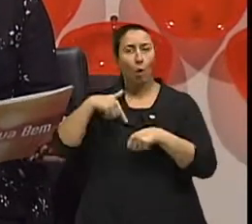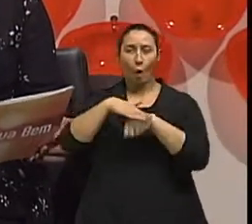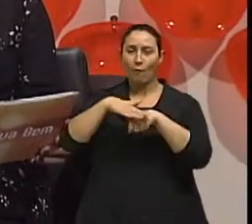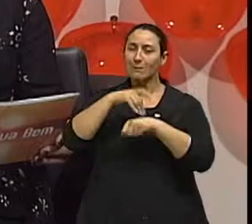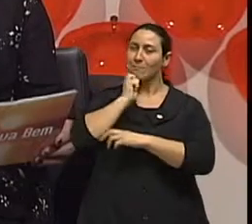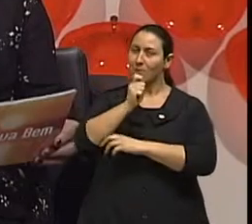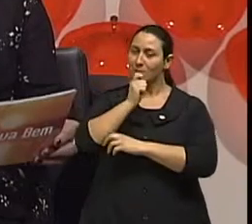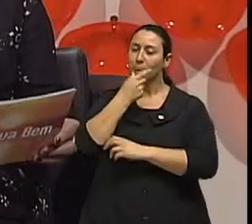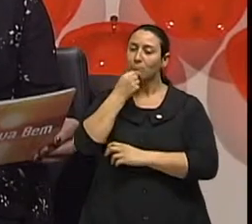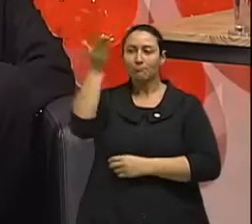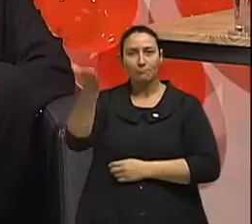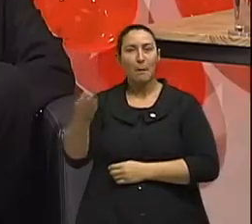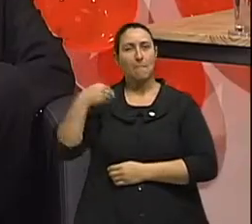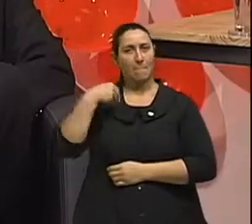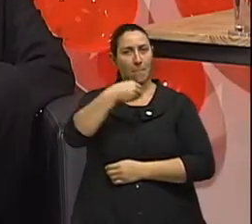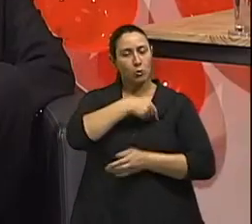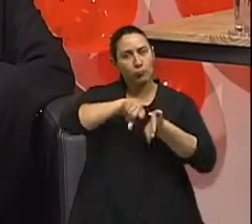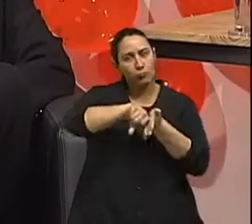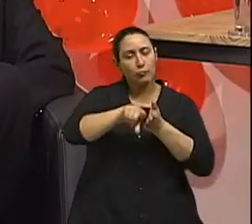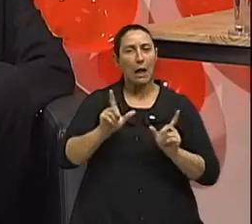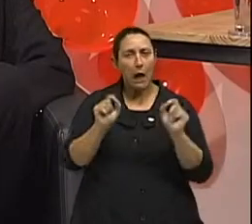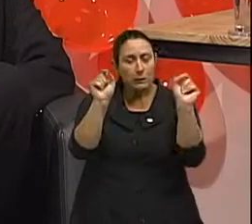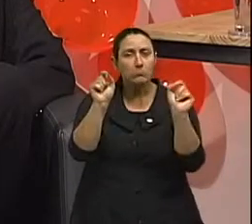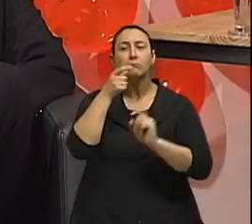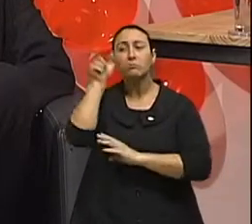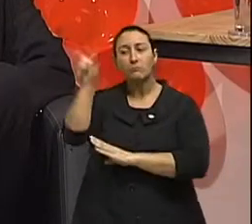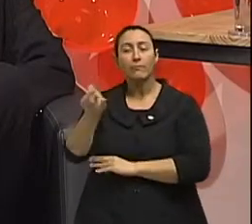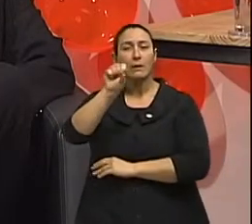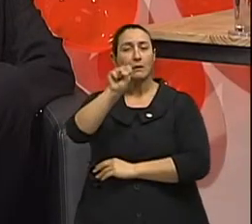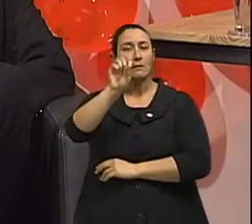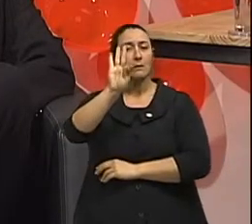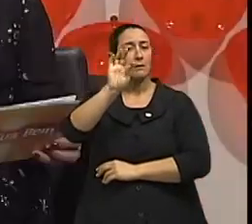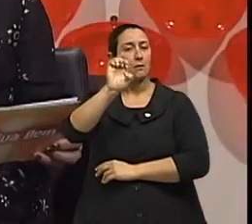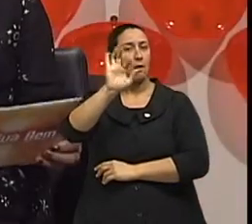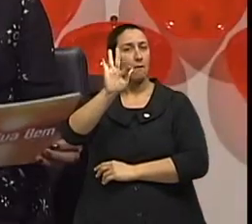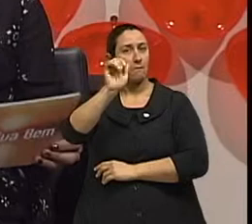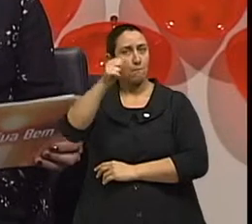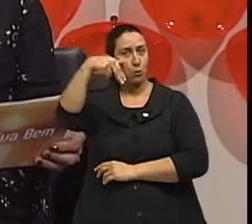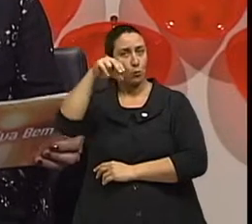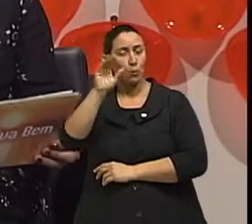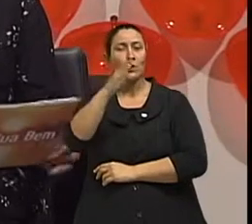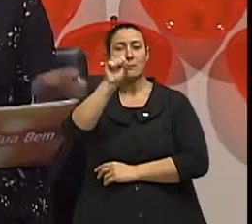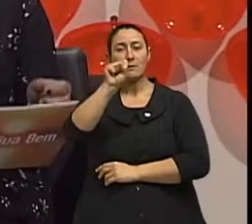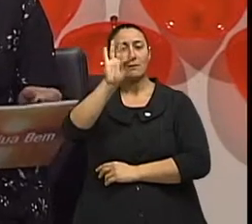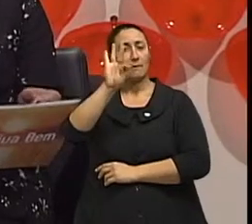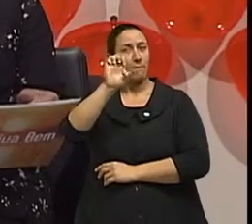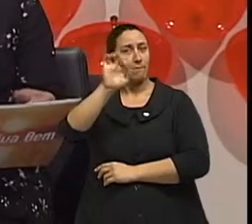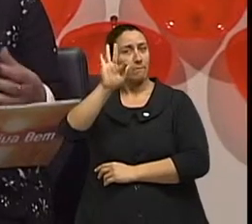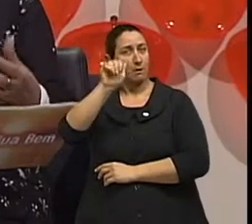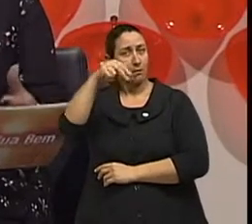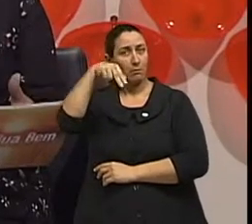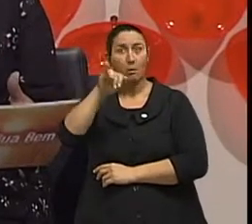com o médico-oncologista Stephen Stefani do Instituto do Câncer Mãe de Deus sobre este